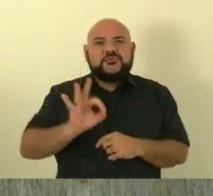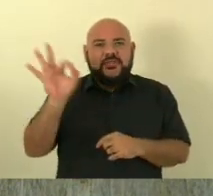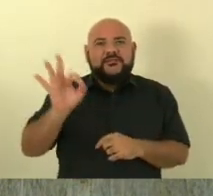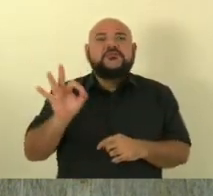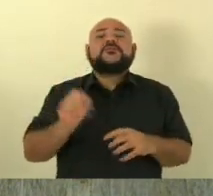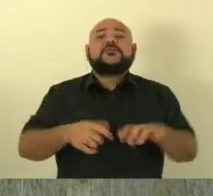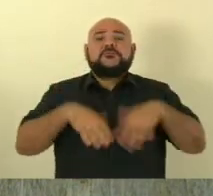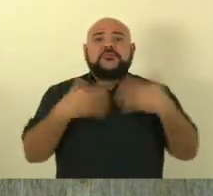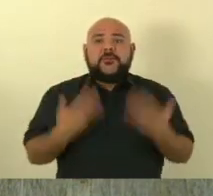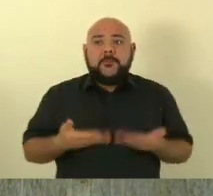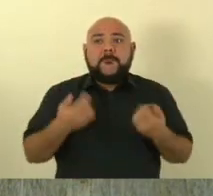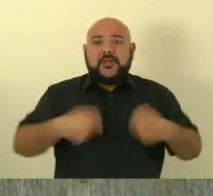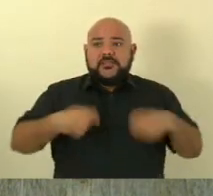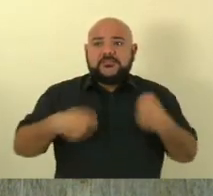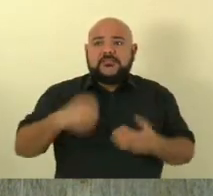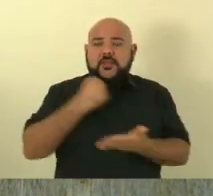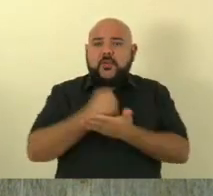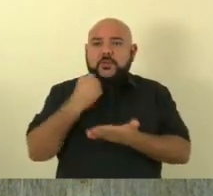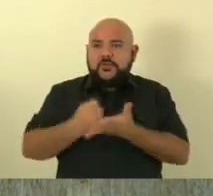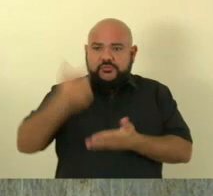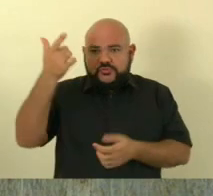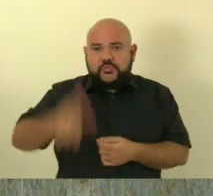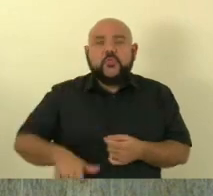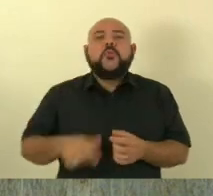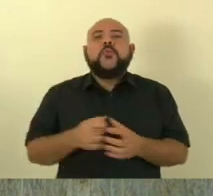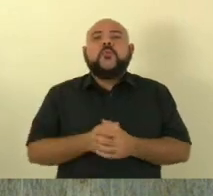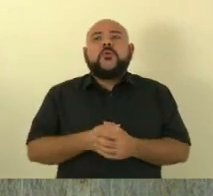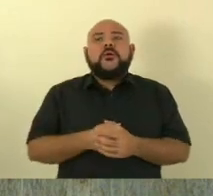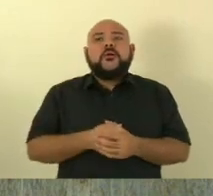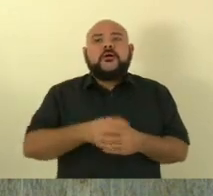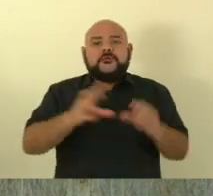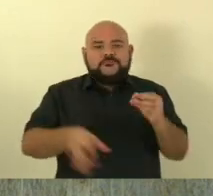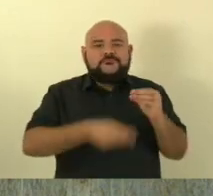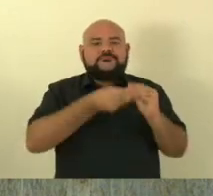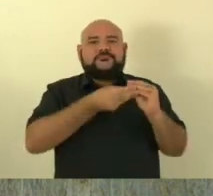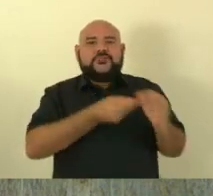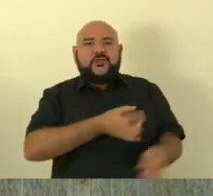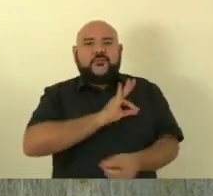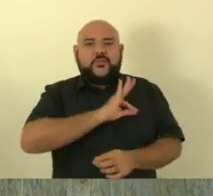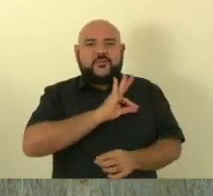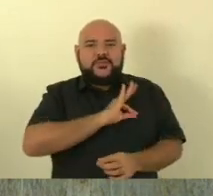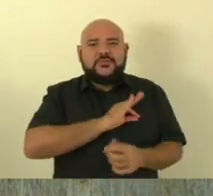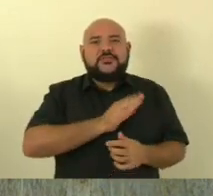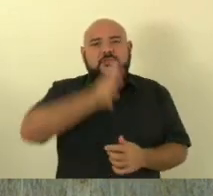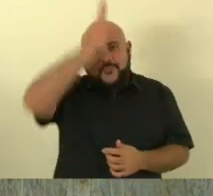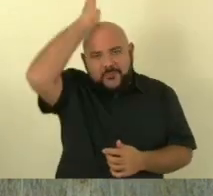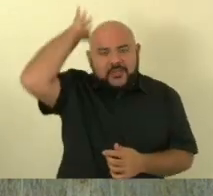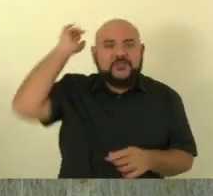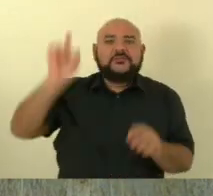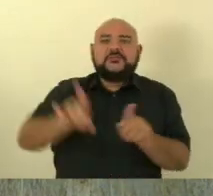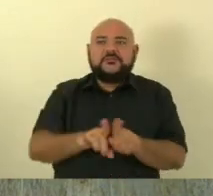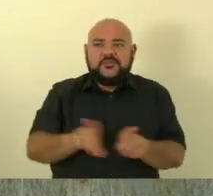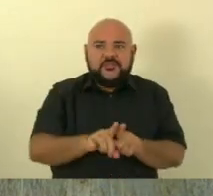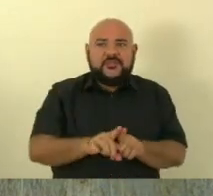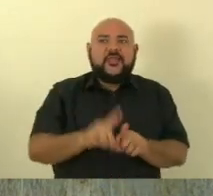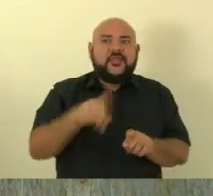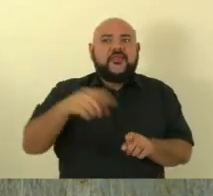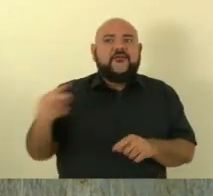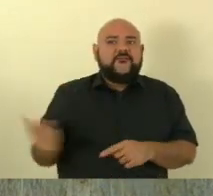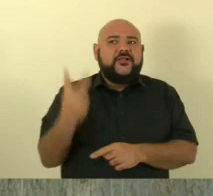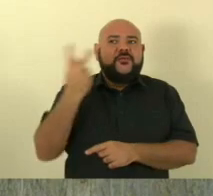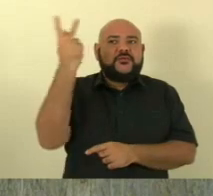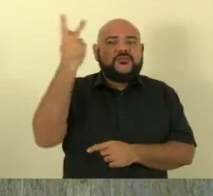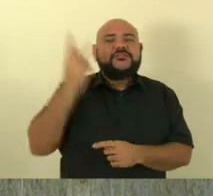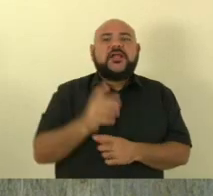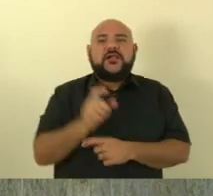e que complete o efetivo da polícia militar da polícia civil do bombeiro e que valorize definitivamente a todos os servidores